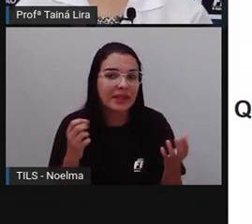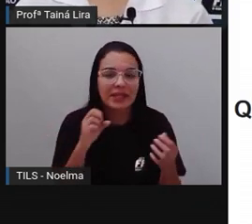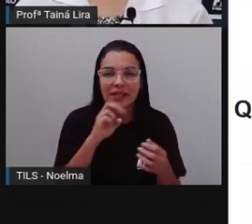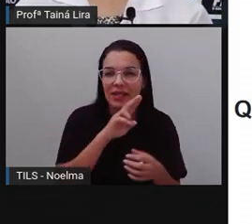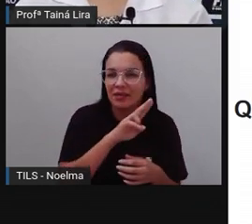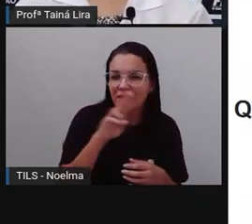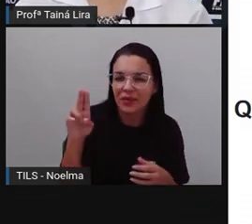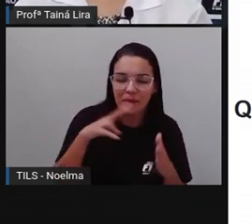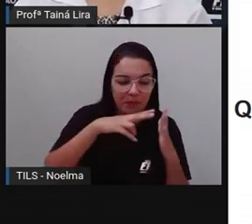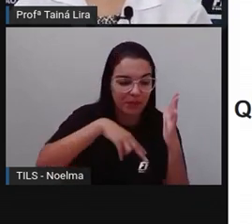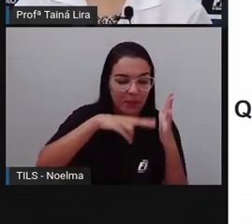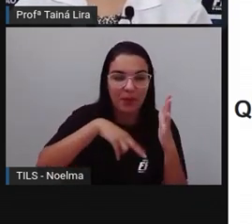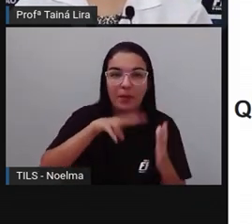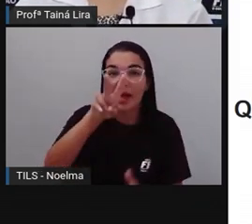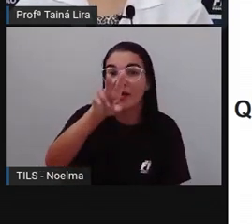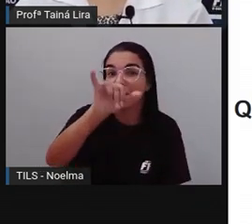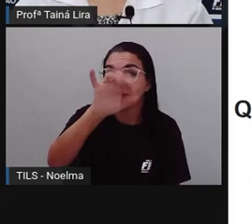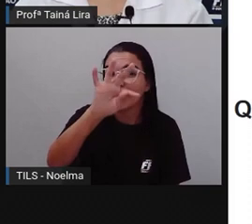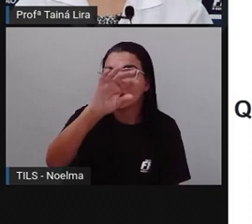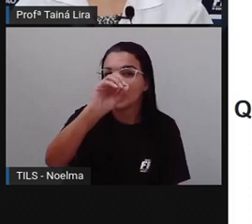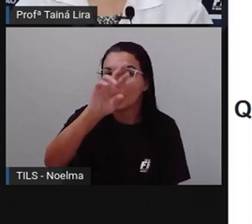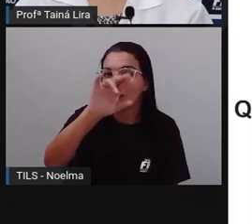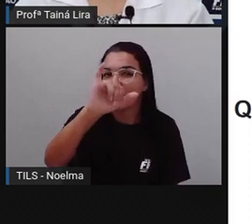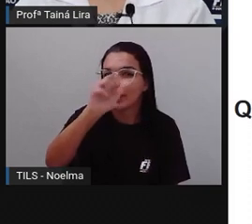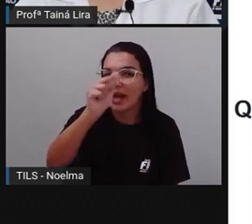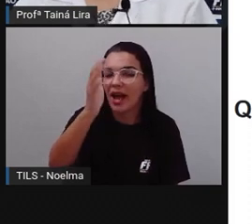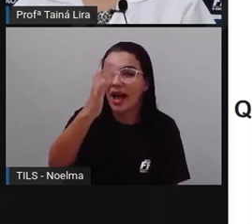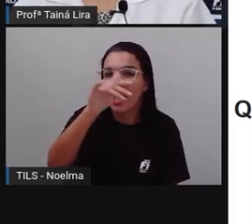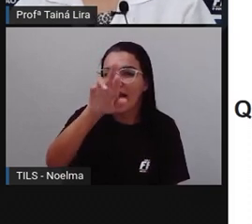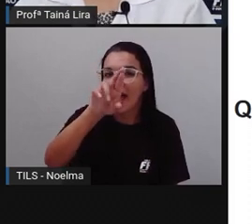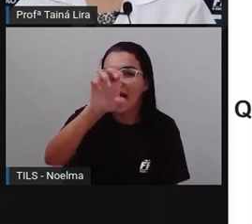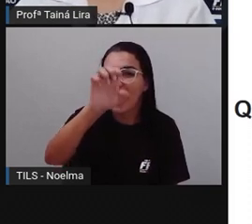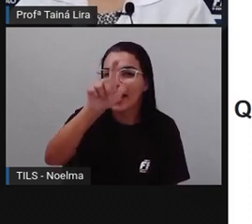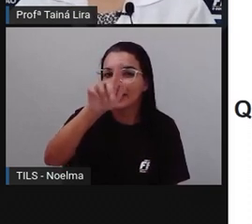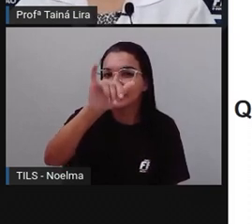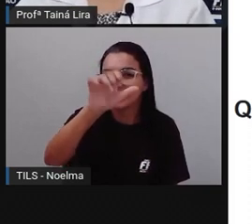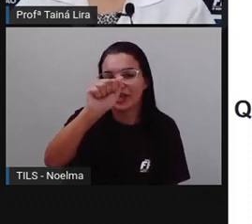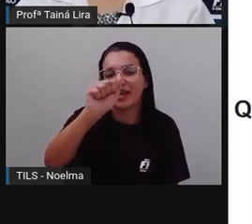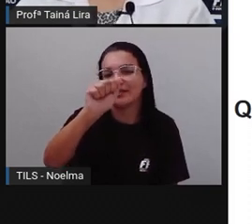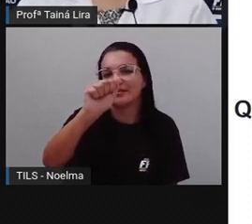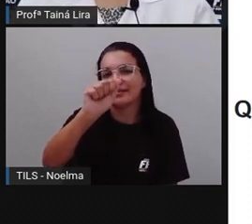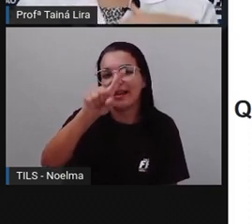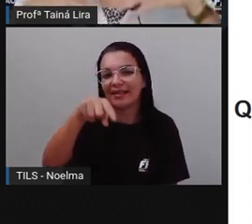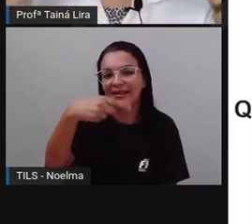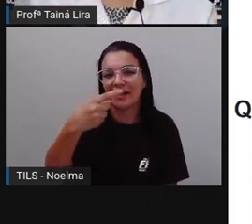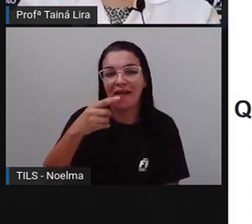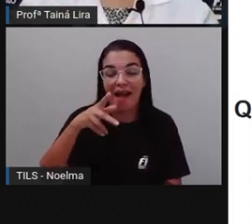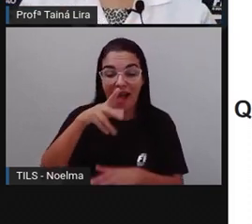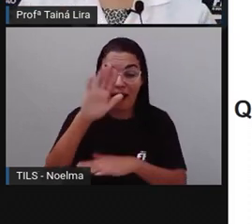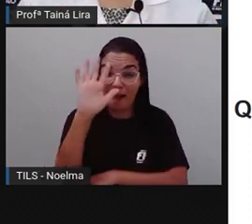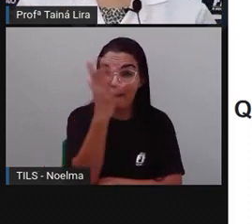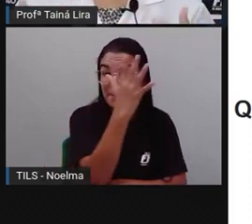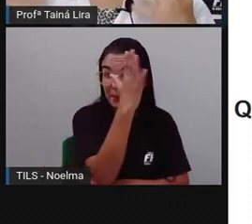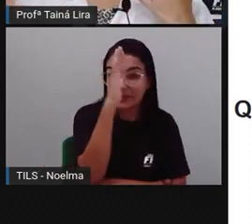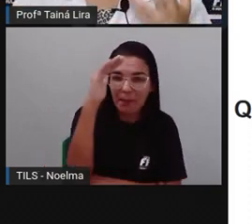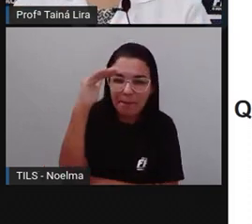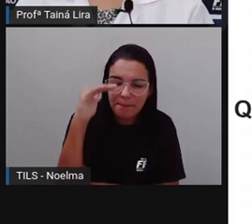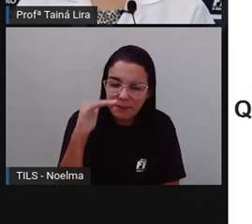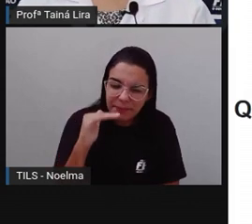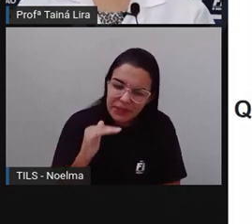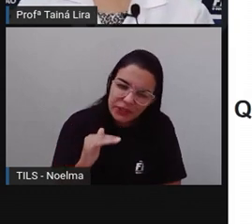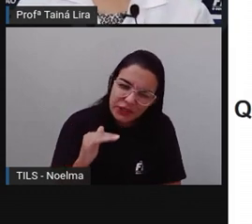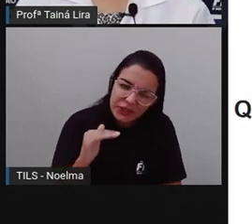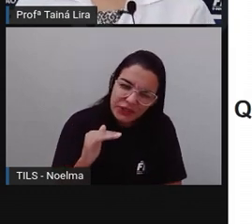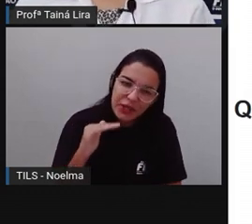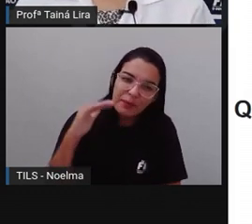Descobrimos que é a Vitória Régia, Então, A planta mais baixa aí, Dessa tabela,